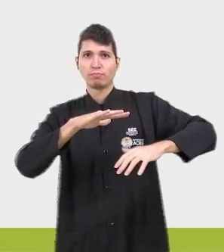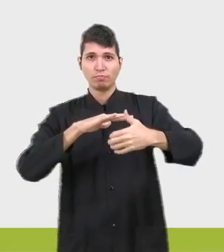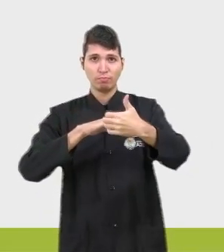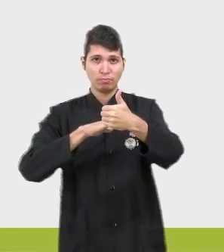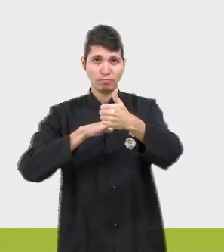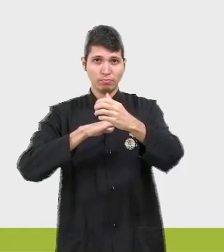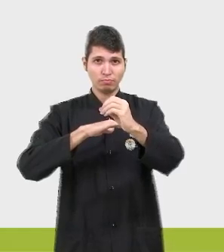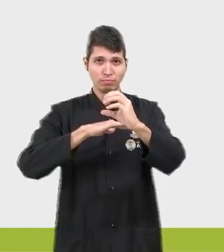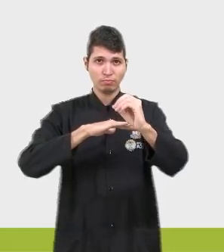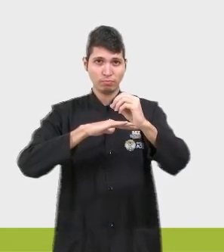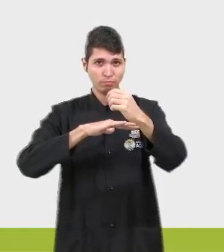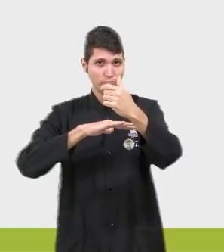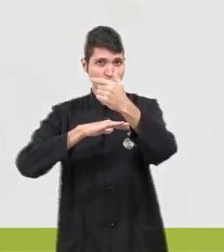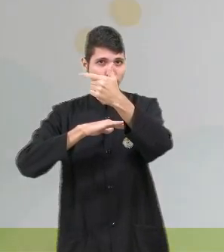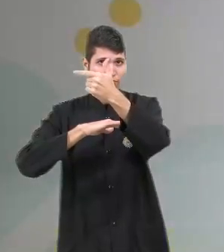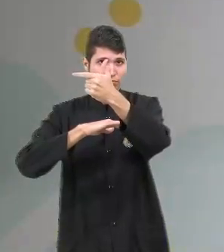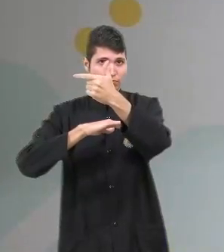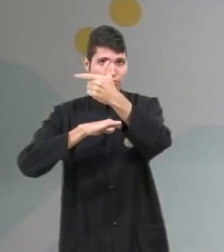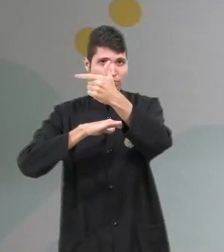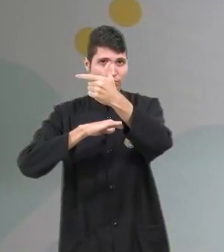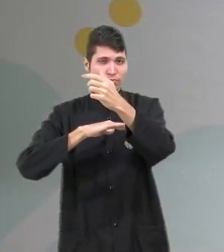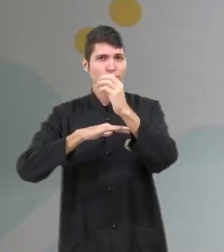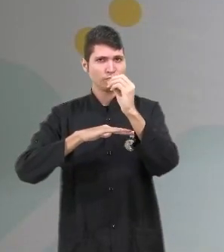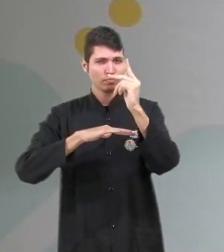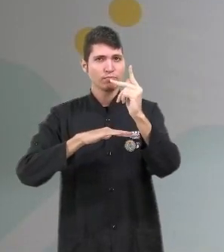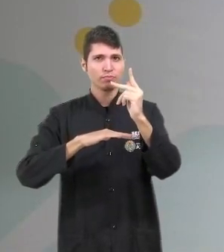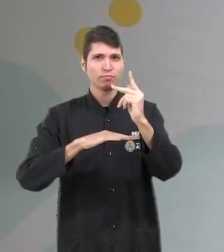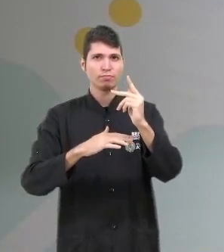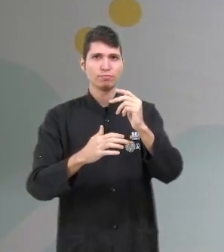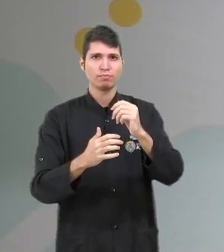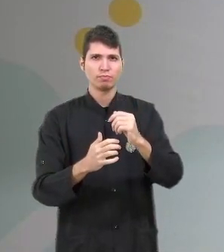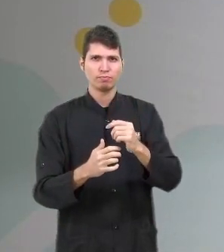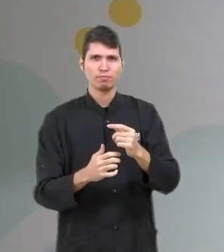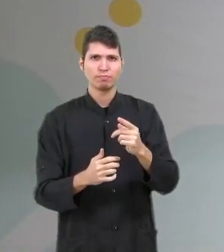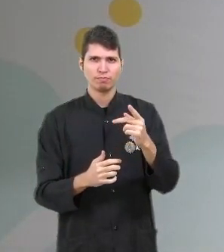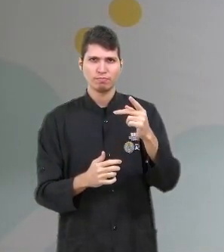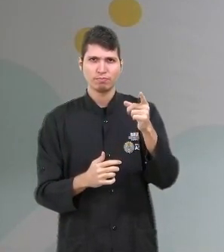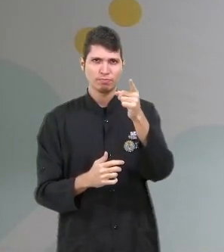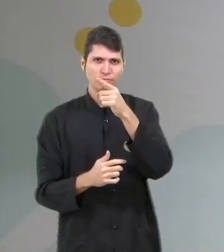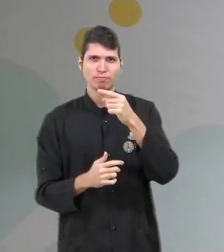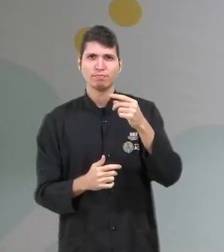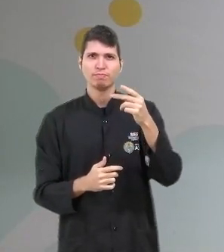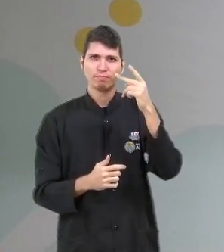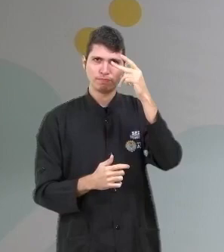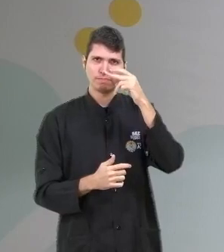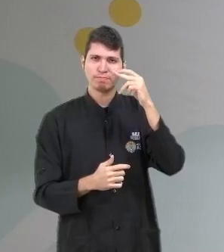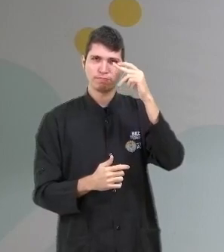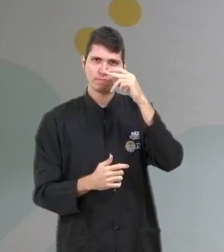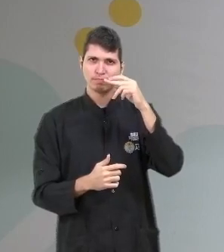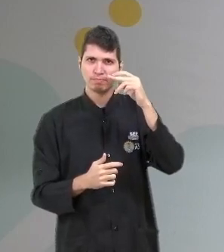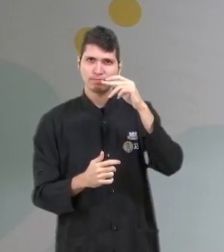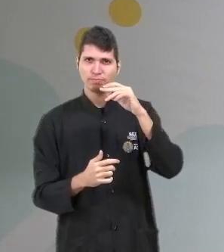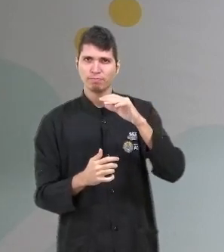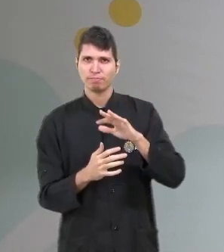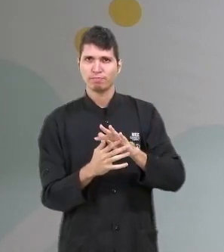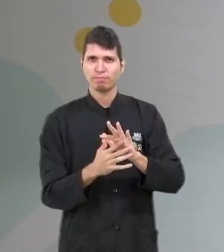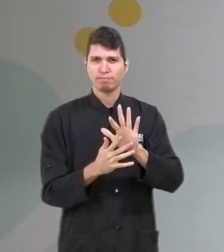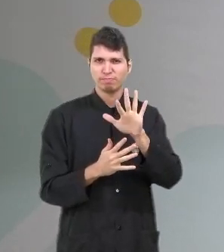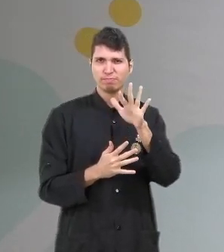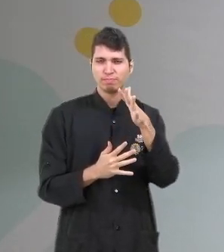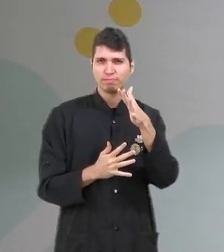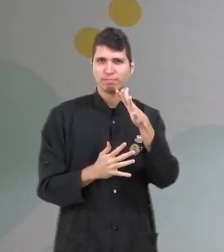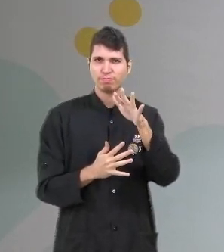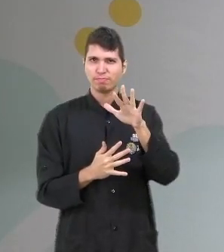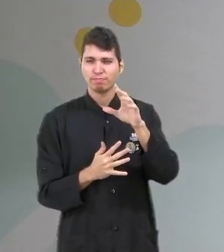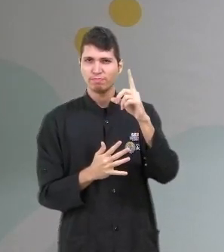quadrados. Ok, pessoal? Então, a gente pegou a primeira questão. É questão relativamente nível médio, né? Não é uma